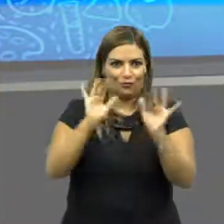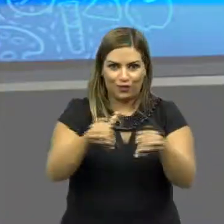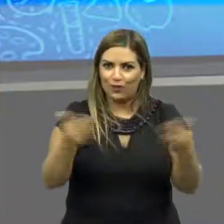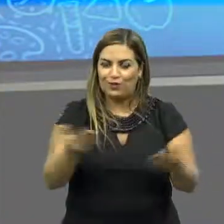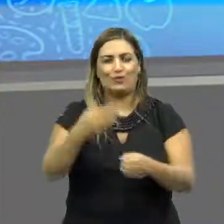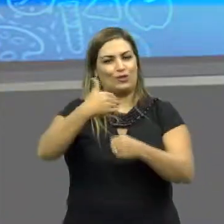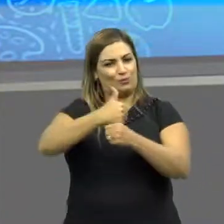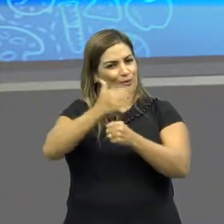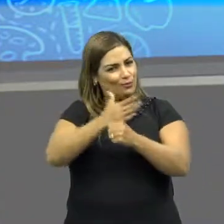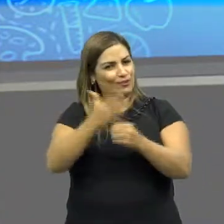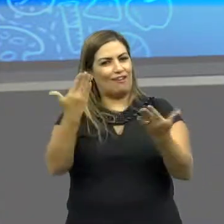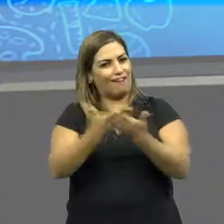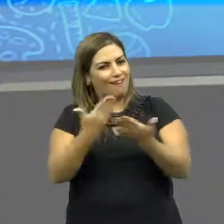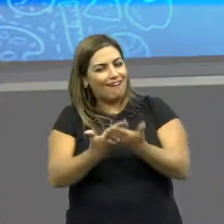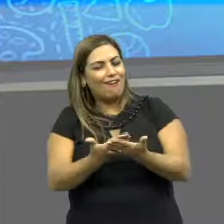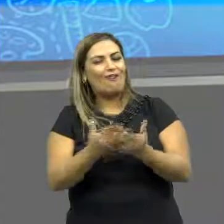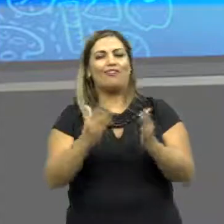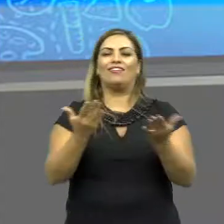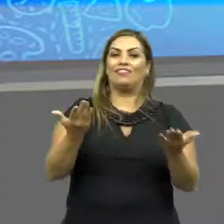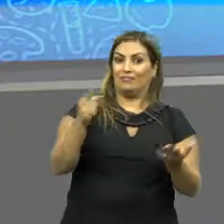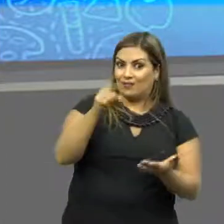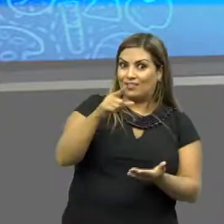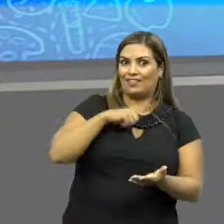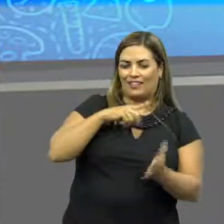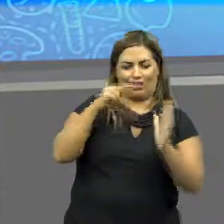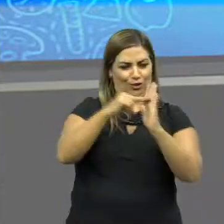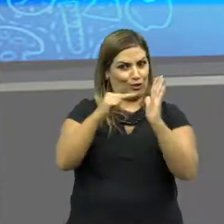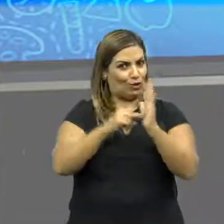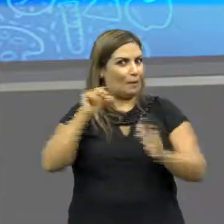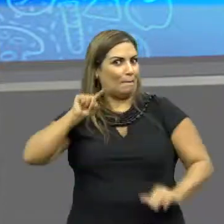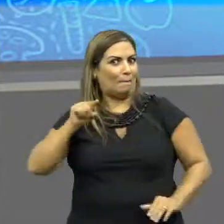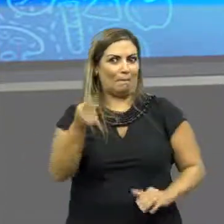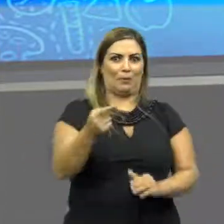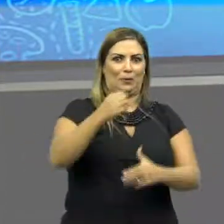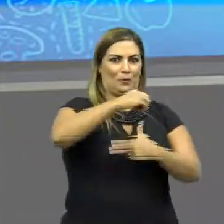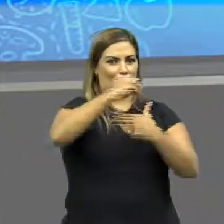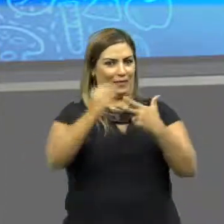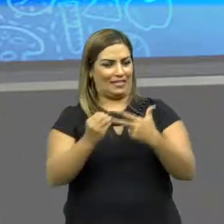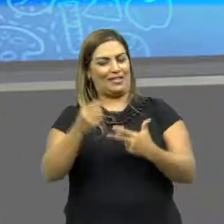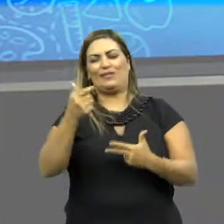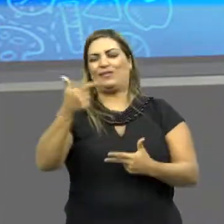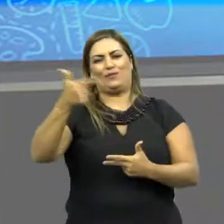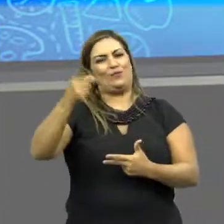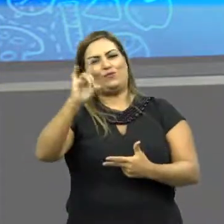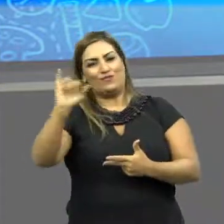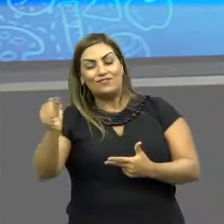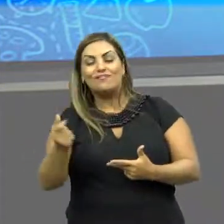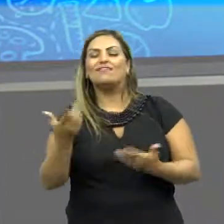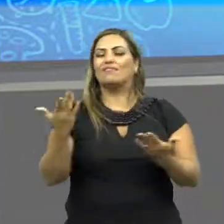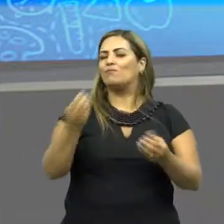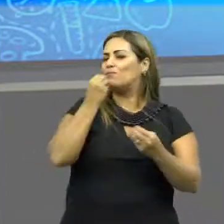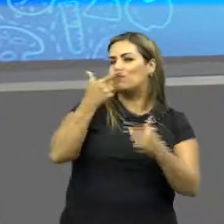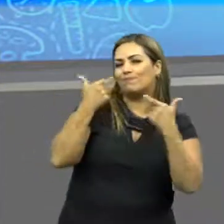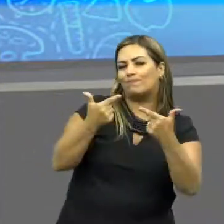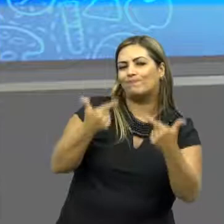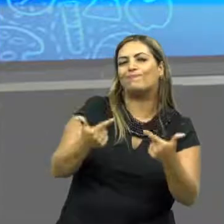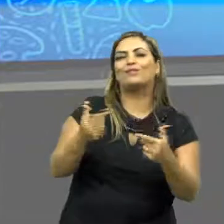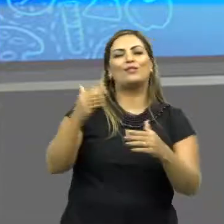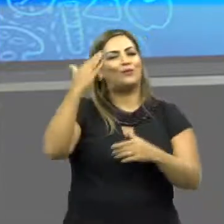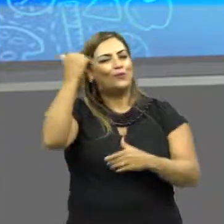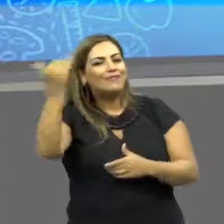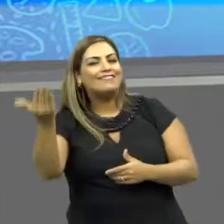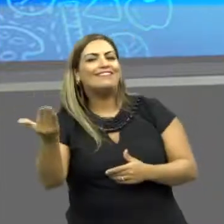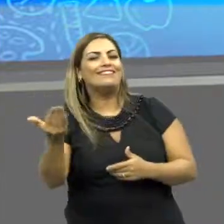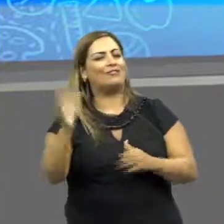finalizamos mais uma aula de biologia que vai fazer você tirar nota mil no Enem no segundo dia da sua prova. Então, boa